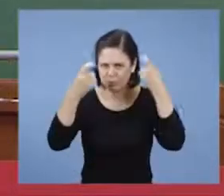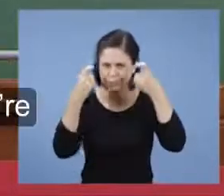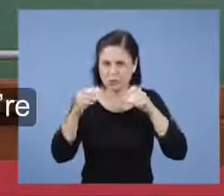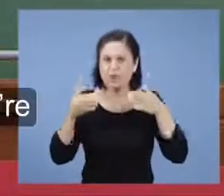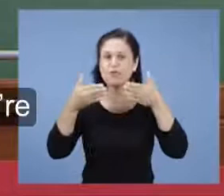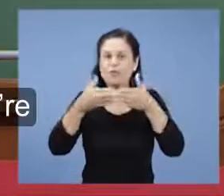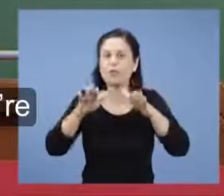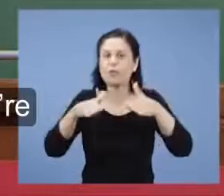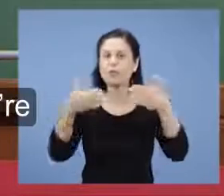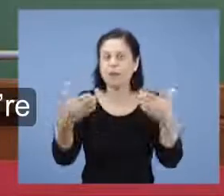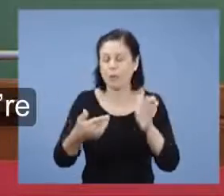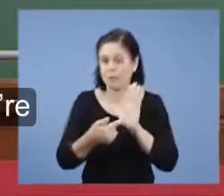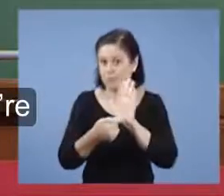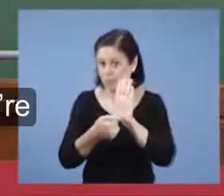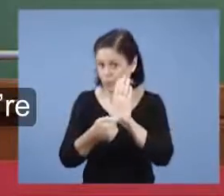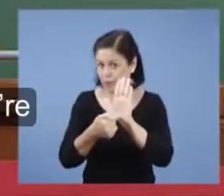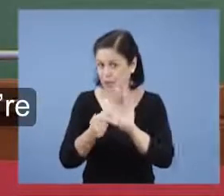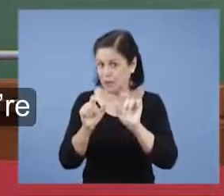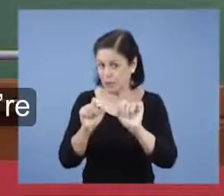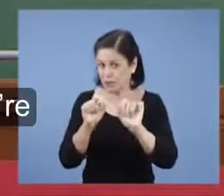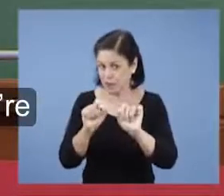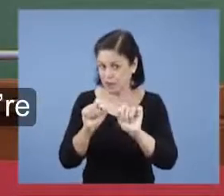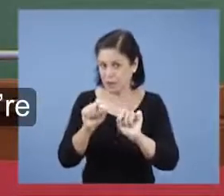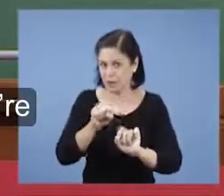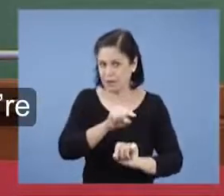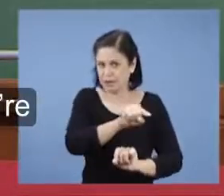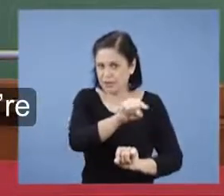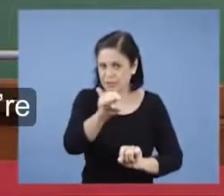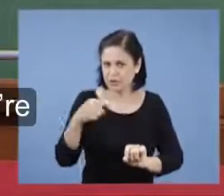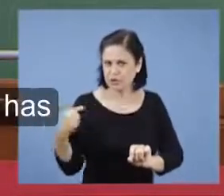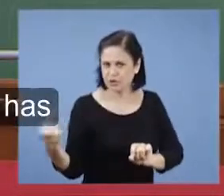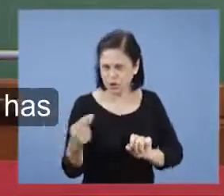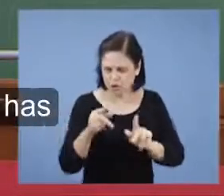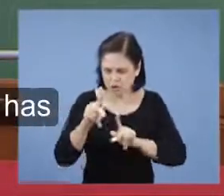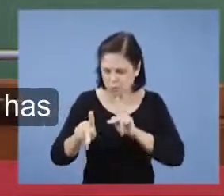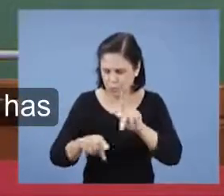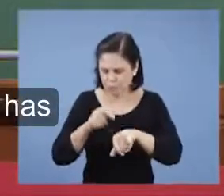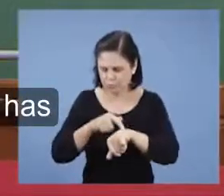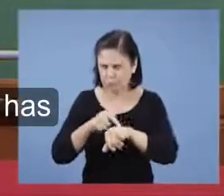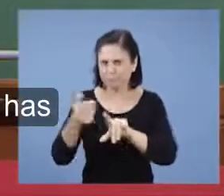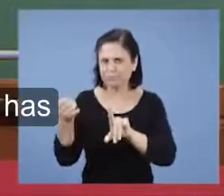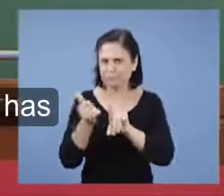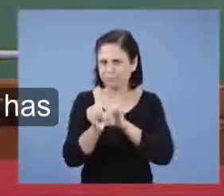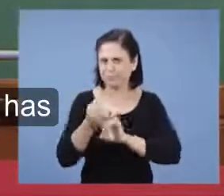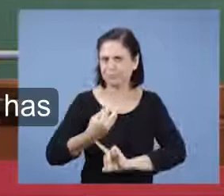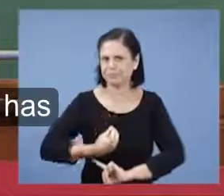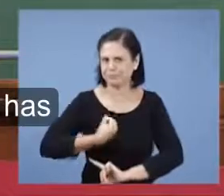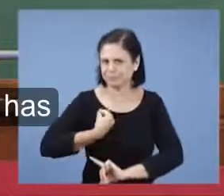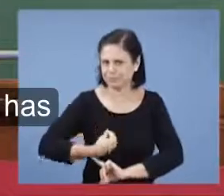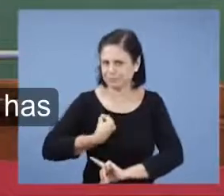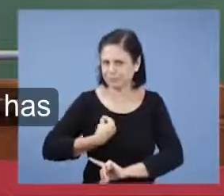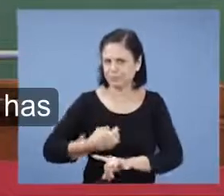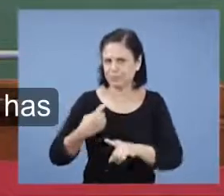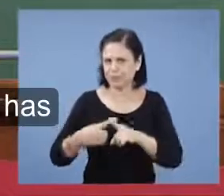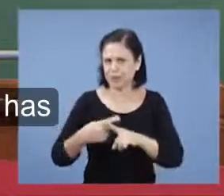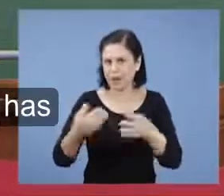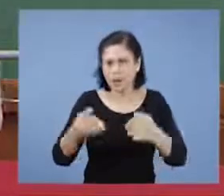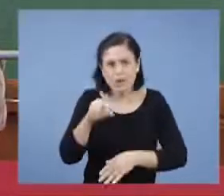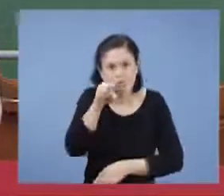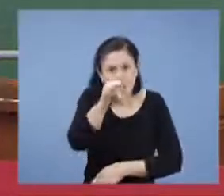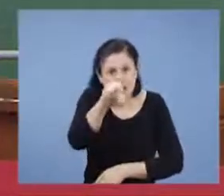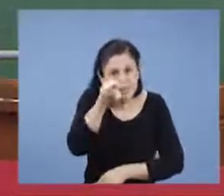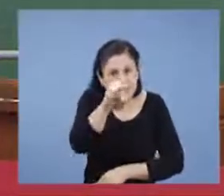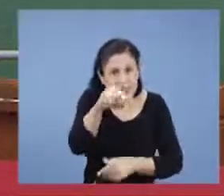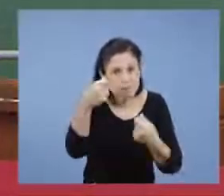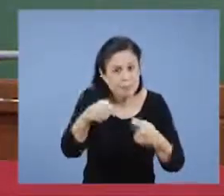a um povo o momento profético que nós estamos vivendo. Porque agora, você, meu irmão, é que